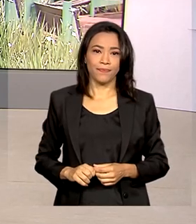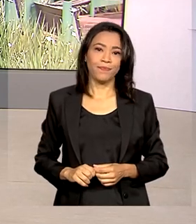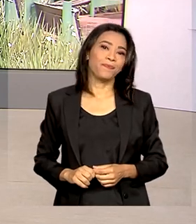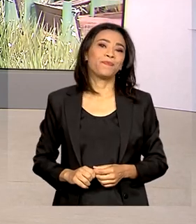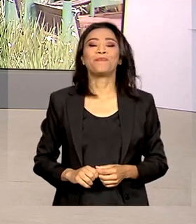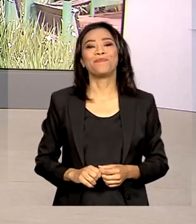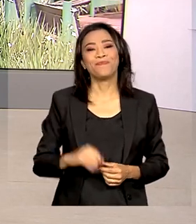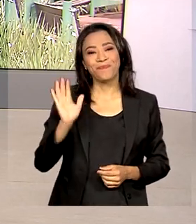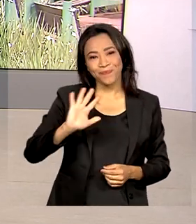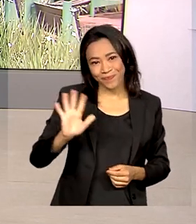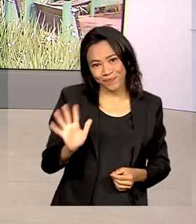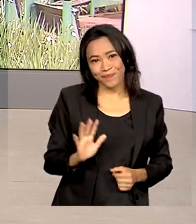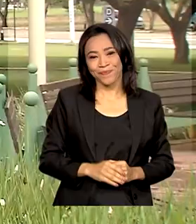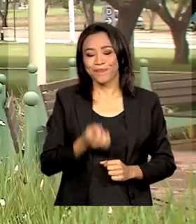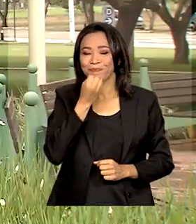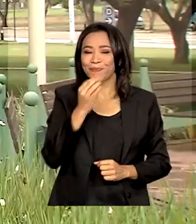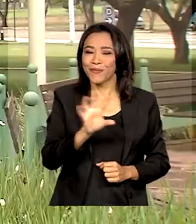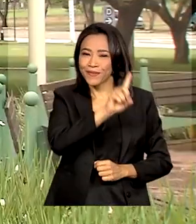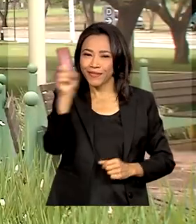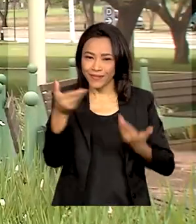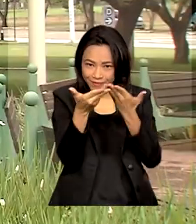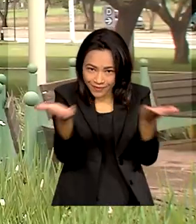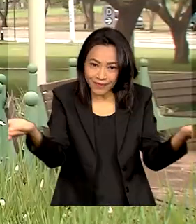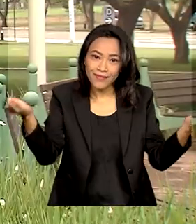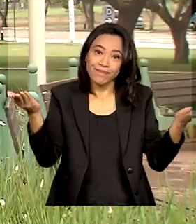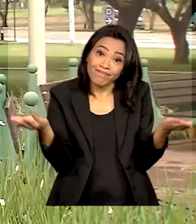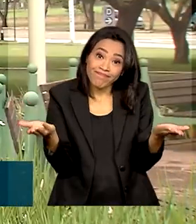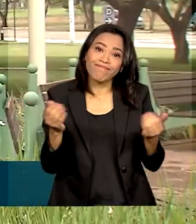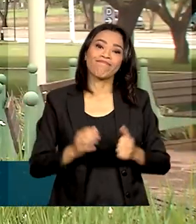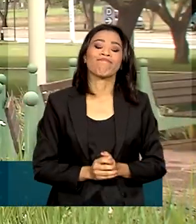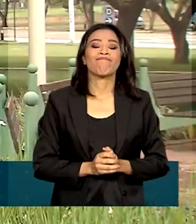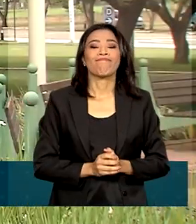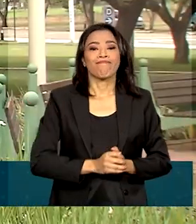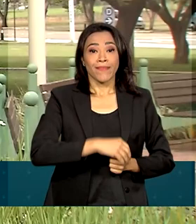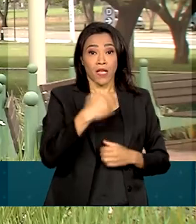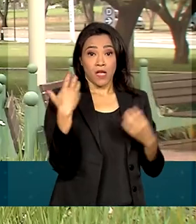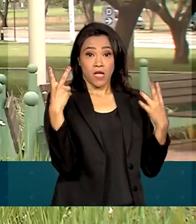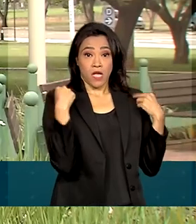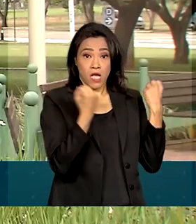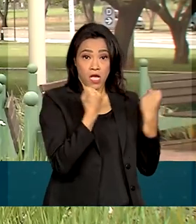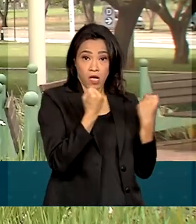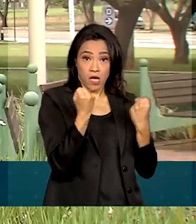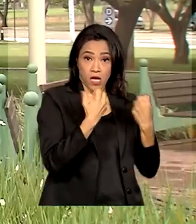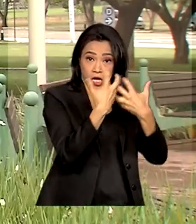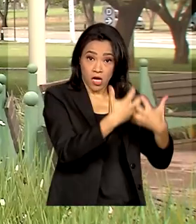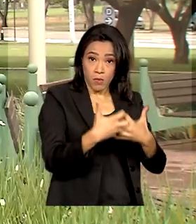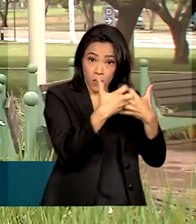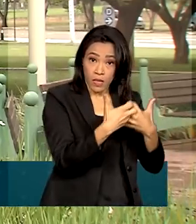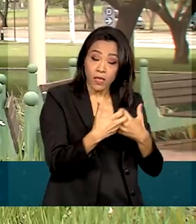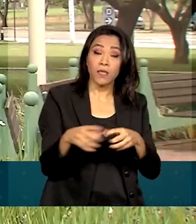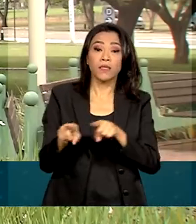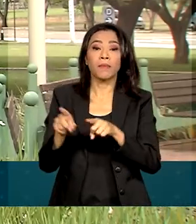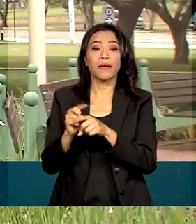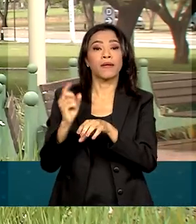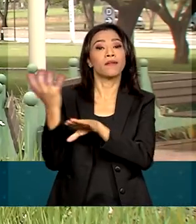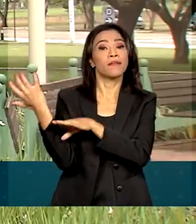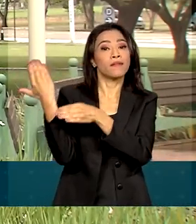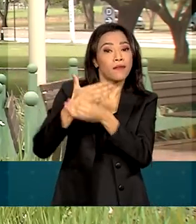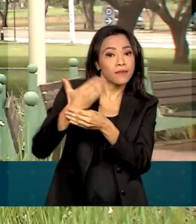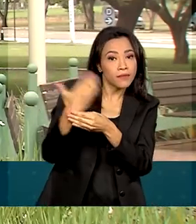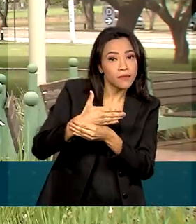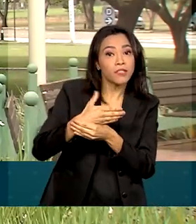Olá, Mara. Bom dia para você e bom dia a todos. É isso, os caminhoneiros e taxistas interessados em entrar com recurso